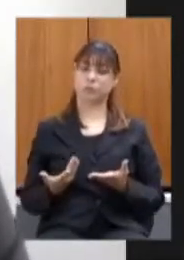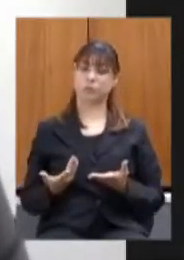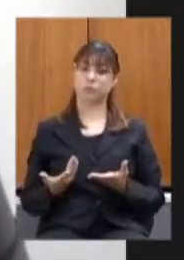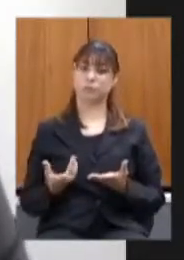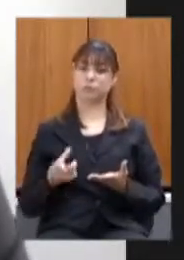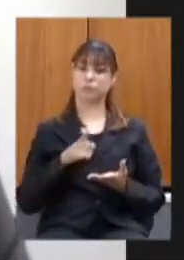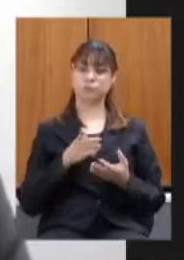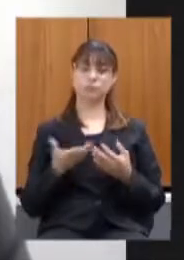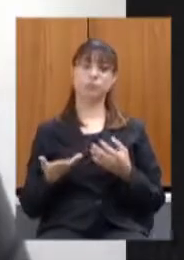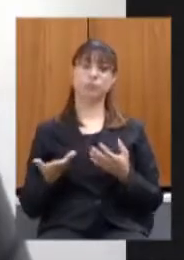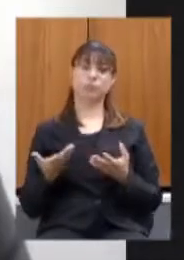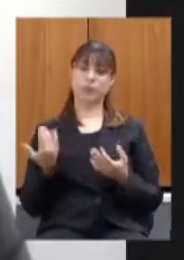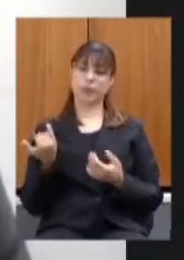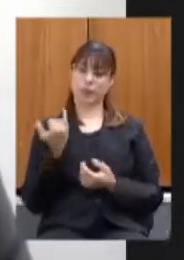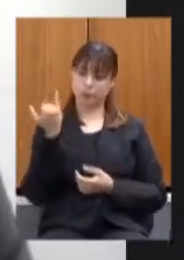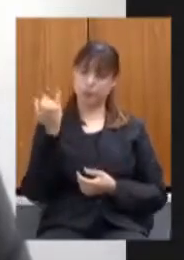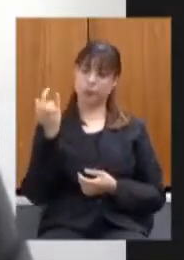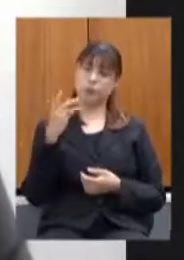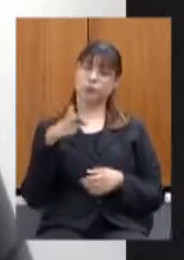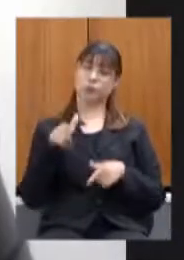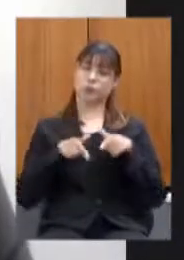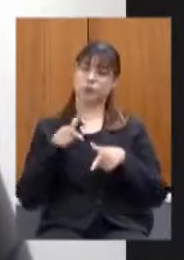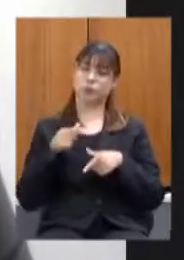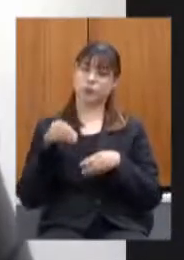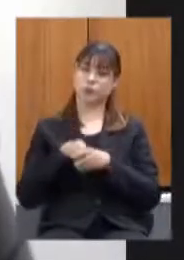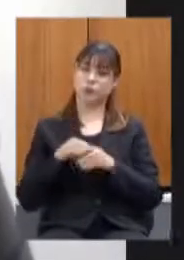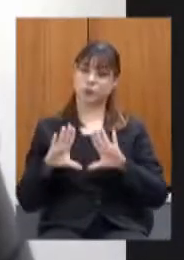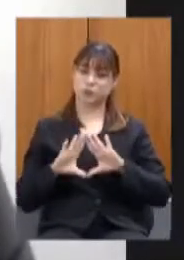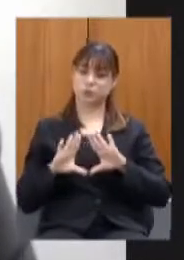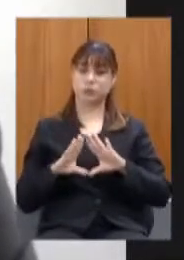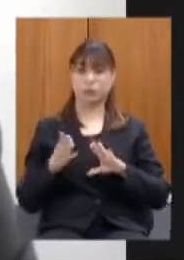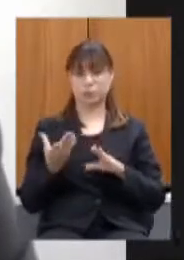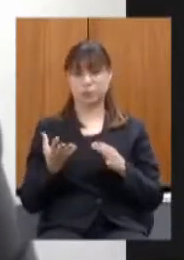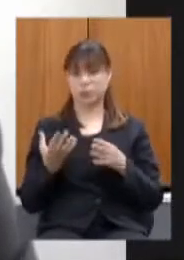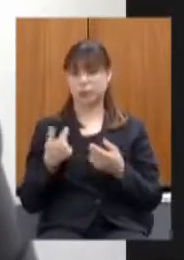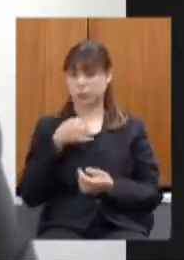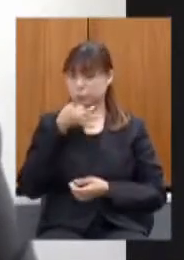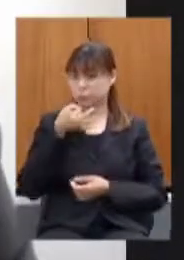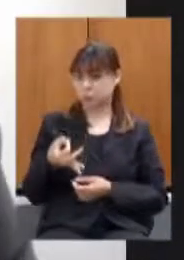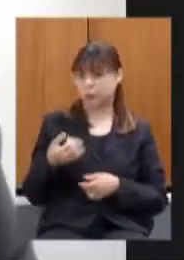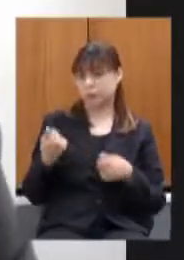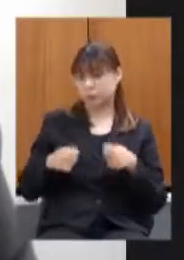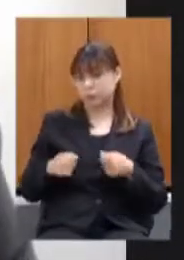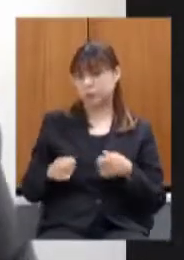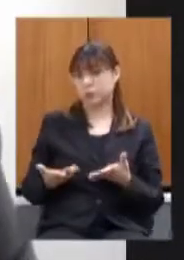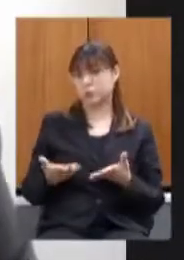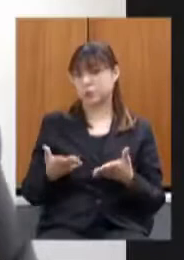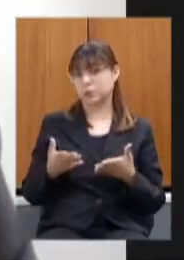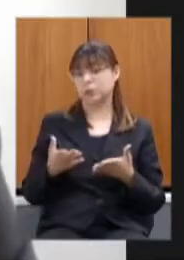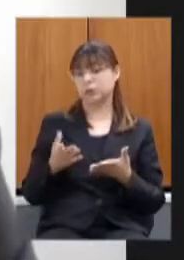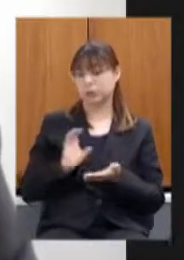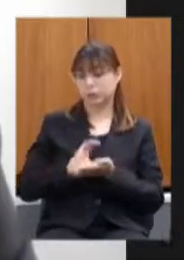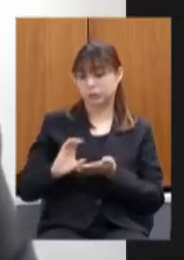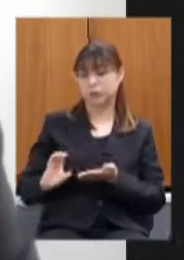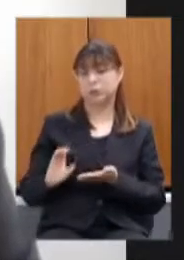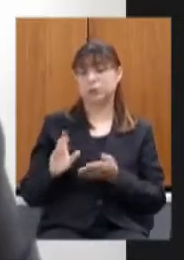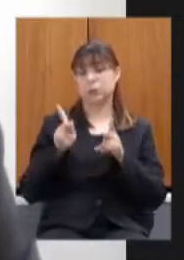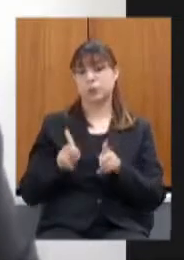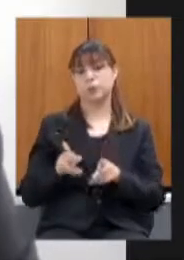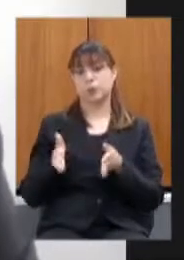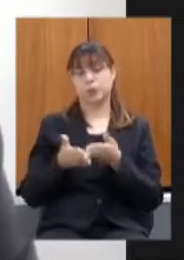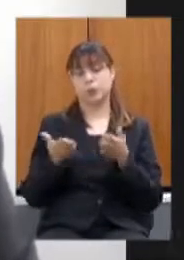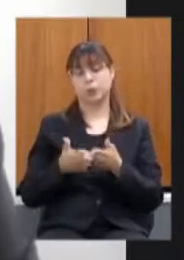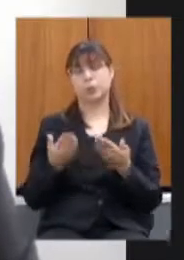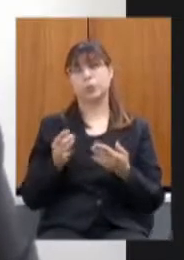sugiro que nesse acordo se reserve um lugar para as pessoas mais pobres não só da